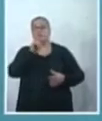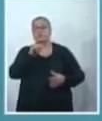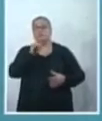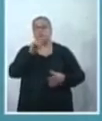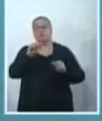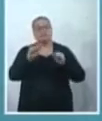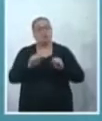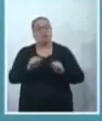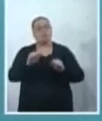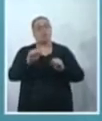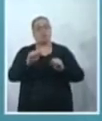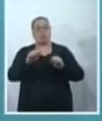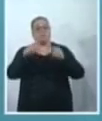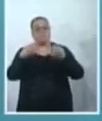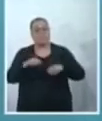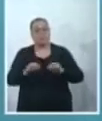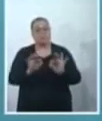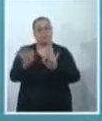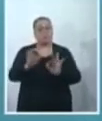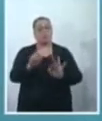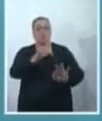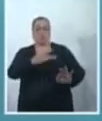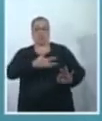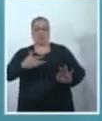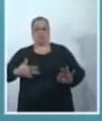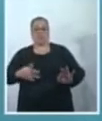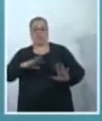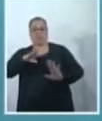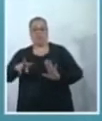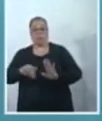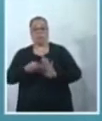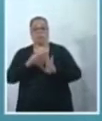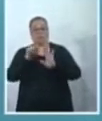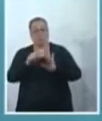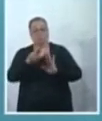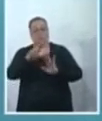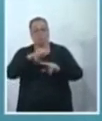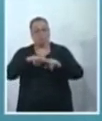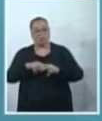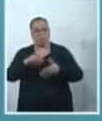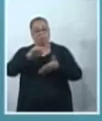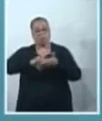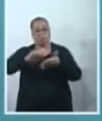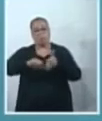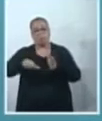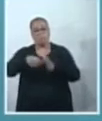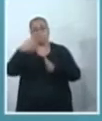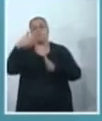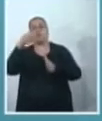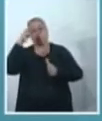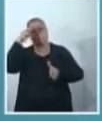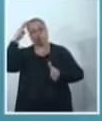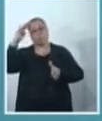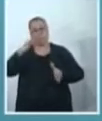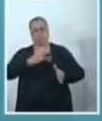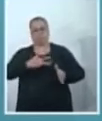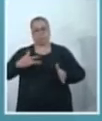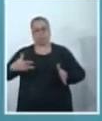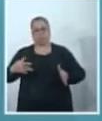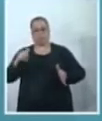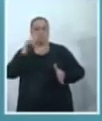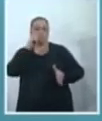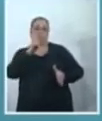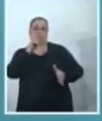questão de saúde pública. Por isso, a nossa emenda aqui é na rubrica da atenção primária da saúde para